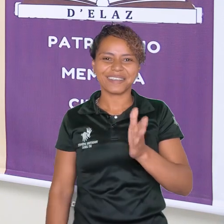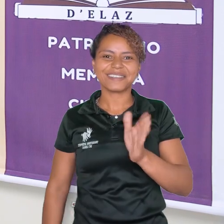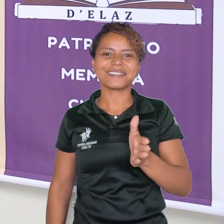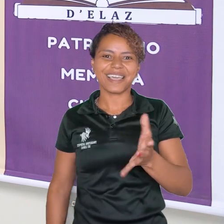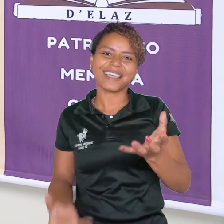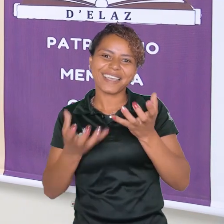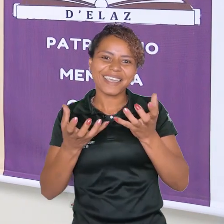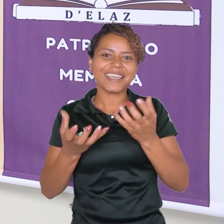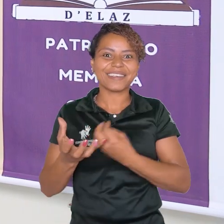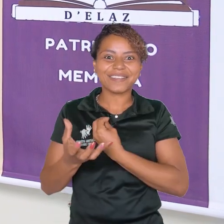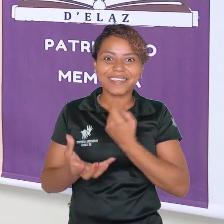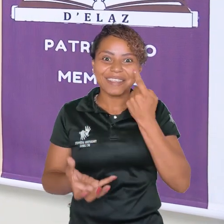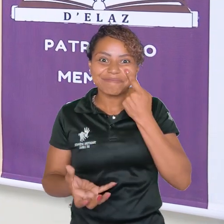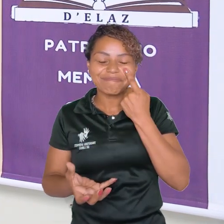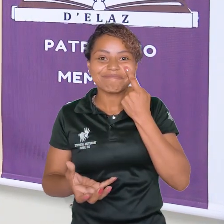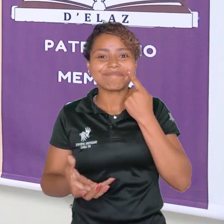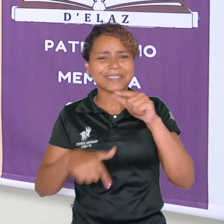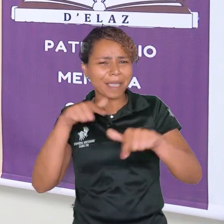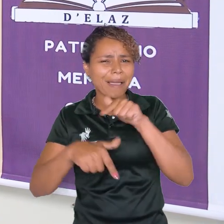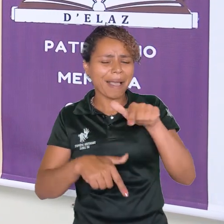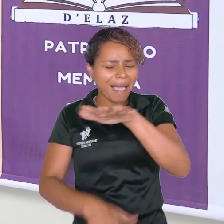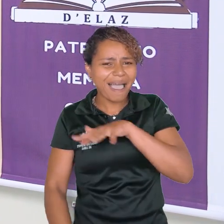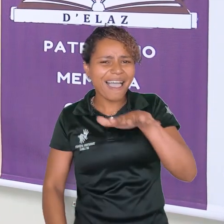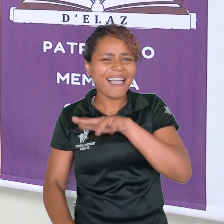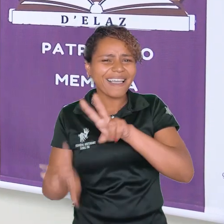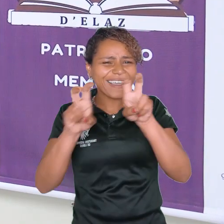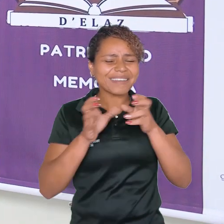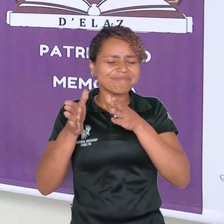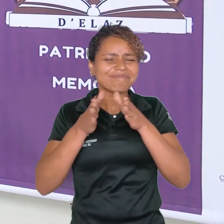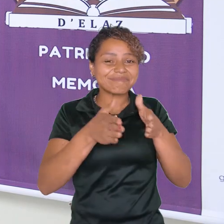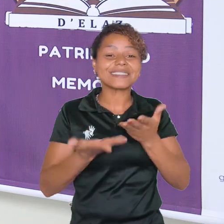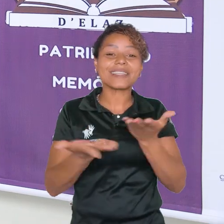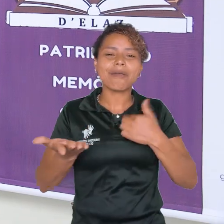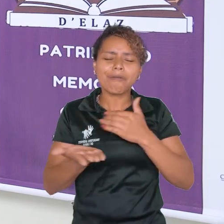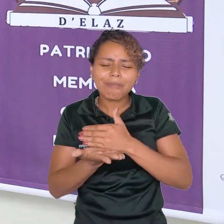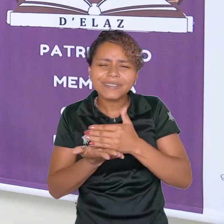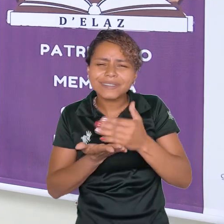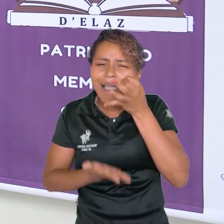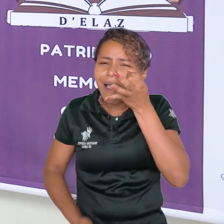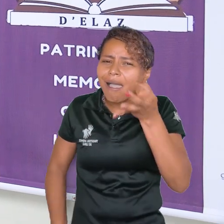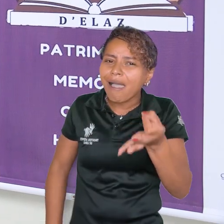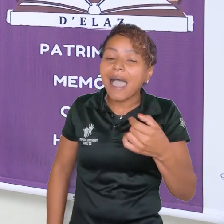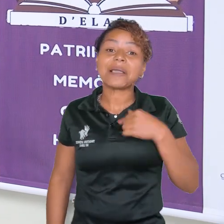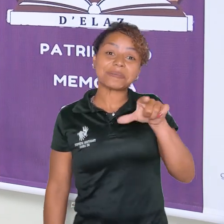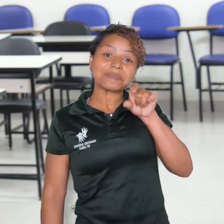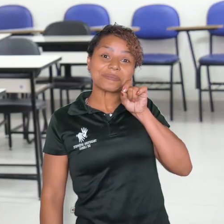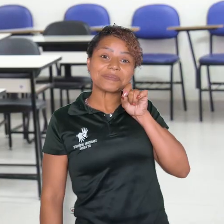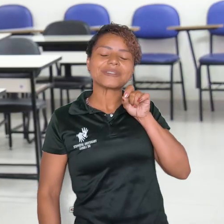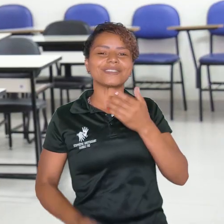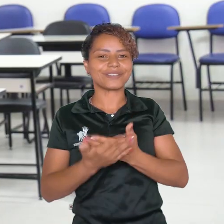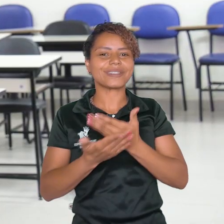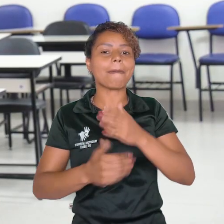nessa área. Então, eu fui me descobrindo aos poucos e acabei optando por estudar uma parte já mais mercadológica.